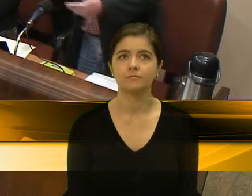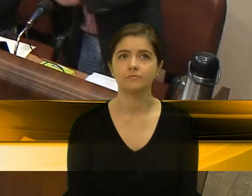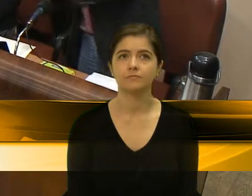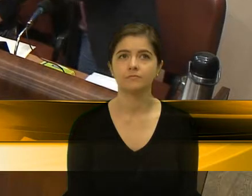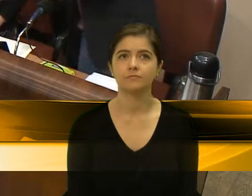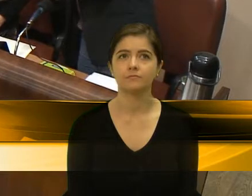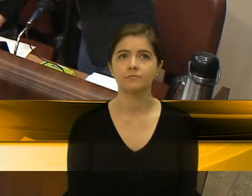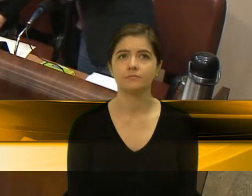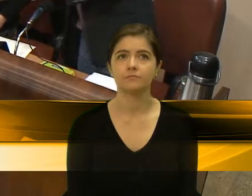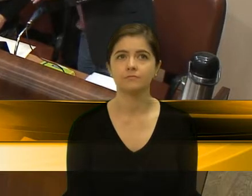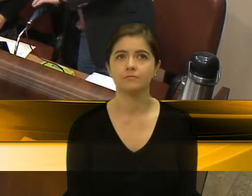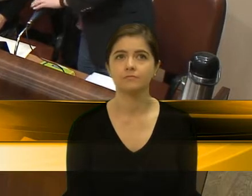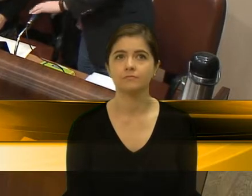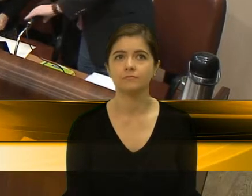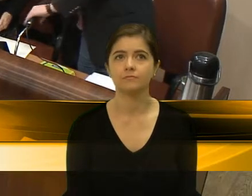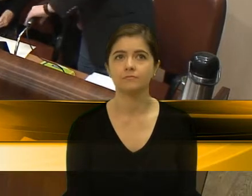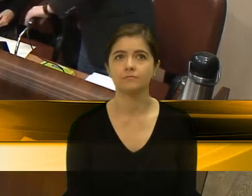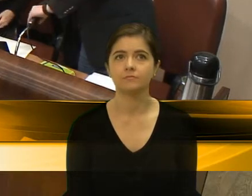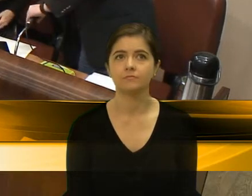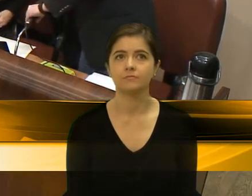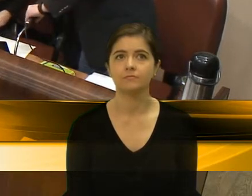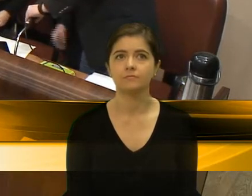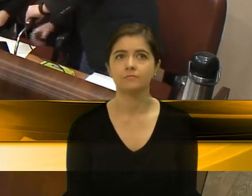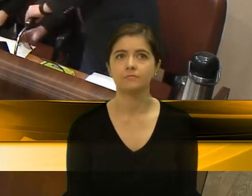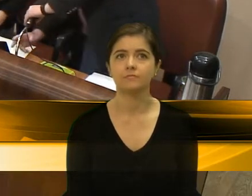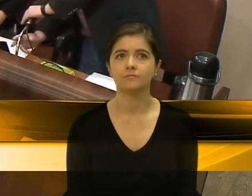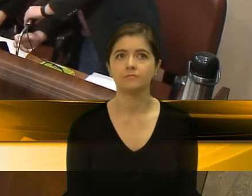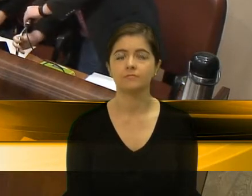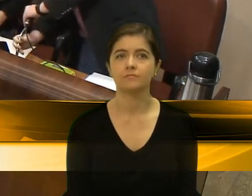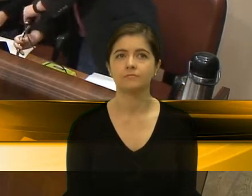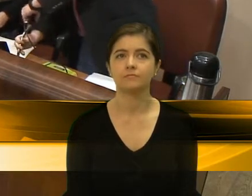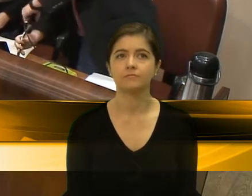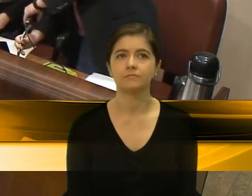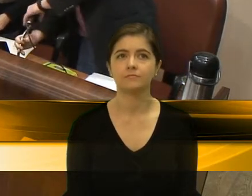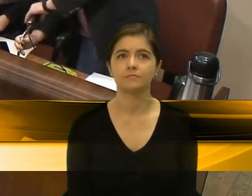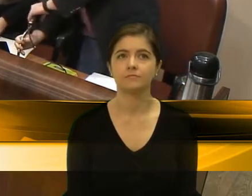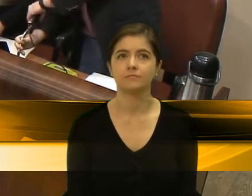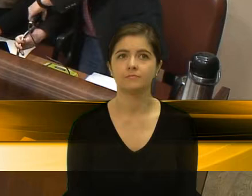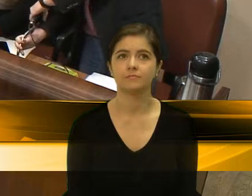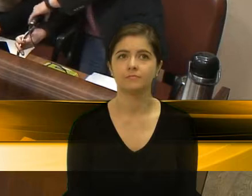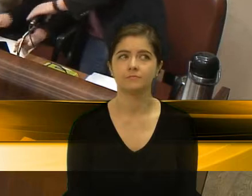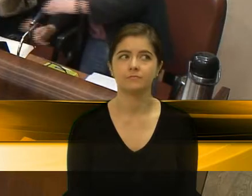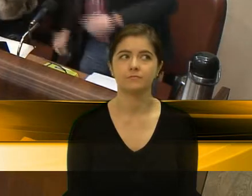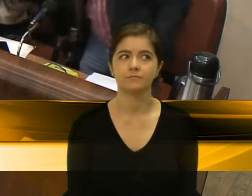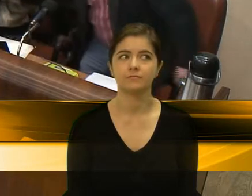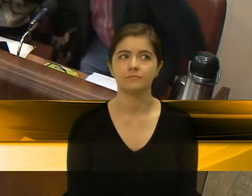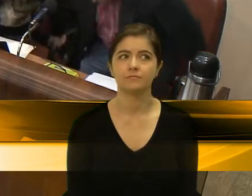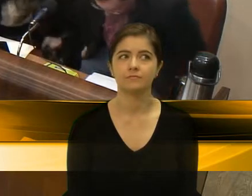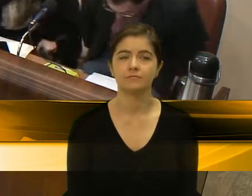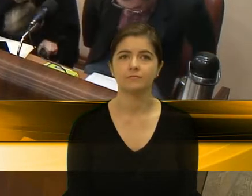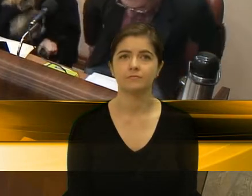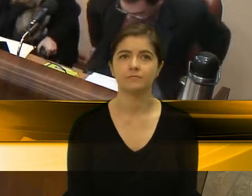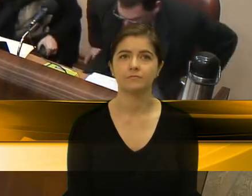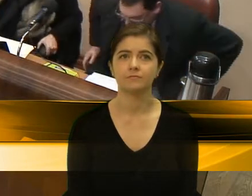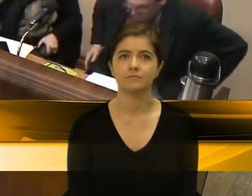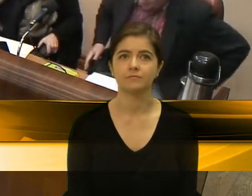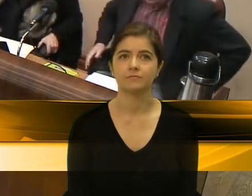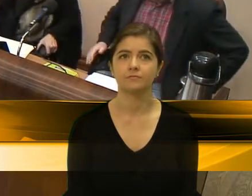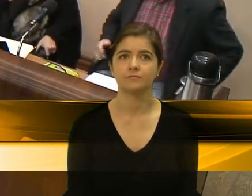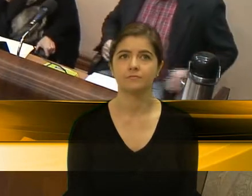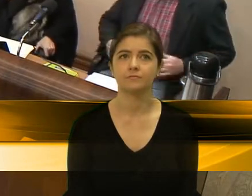tudo bom? O tempo vai começar a correr aqui 5 minutos, tem ódio depressante, faltando 30 segundos.